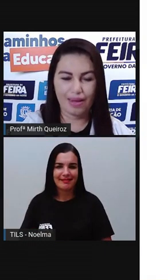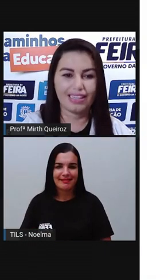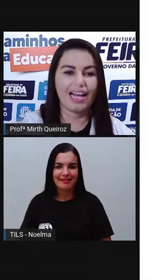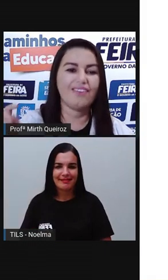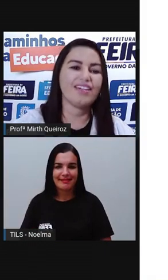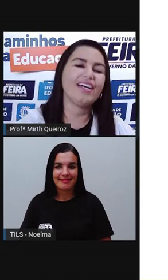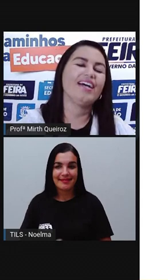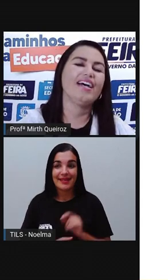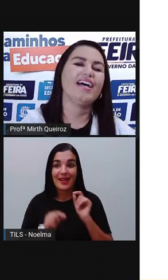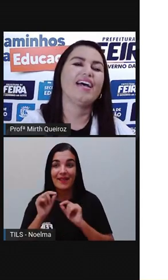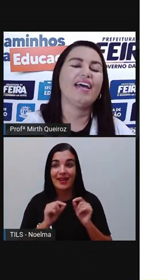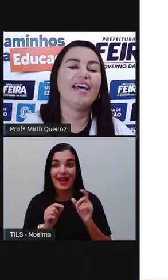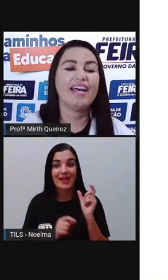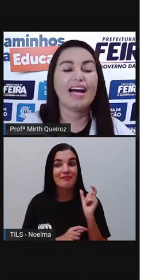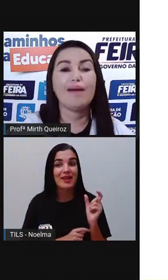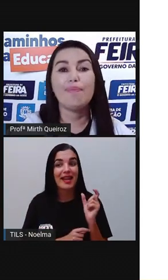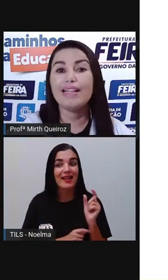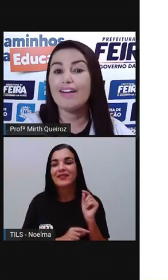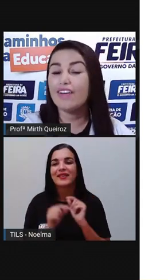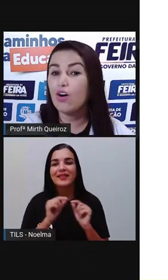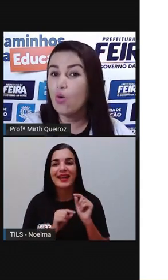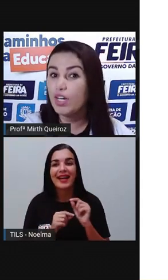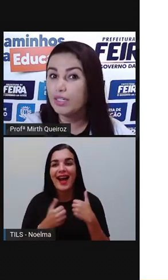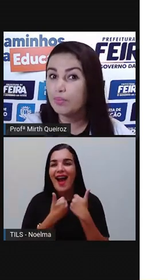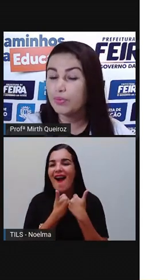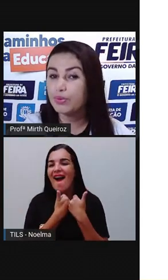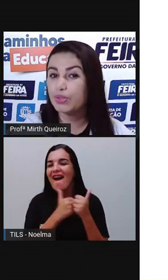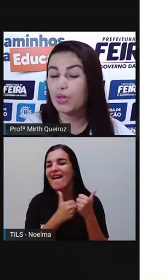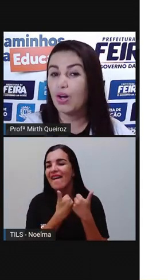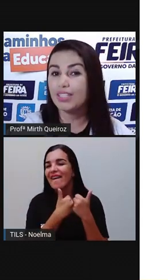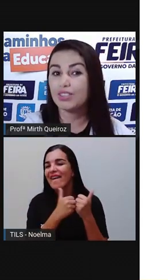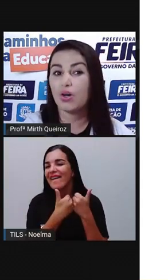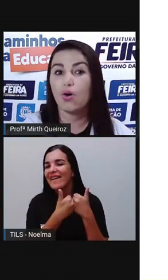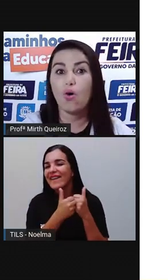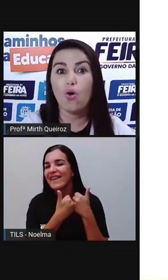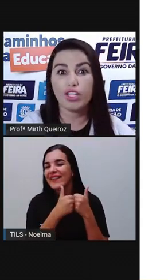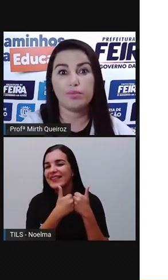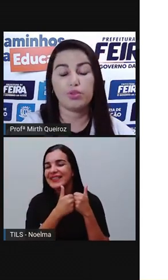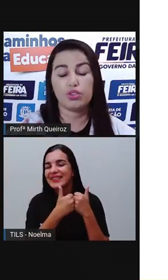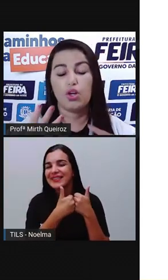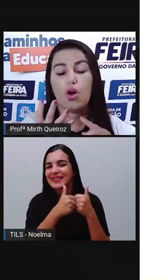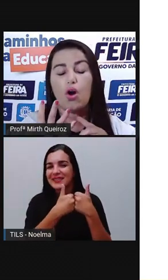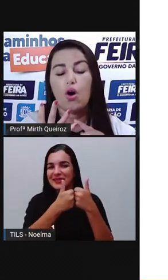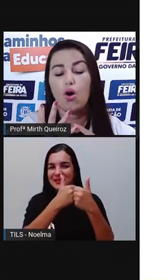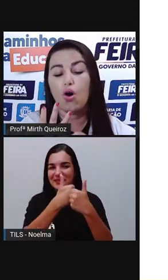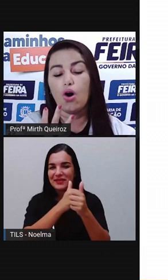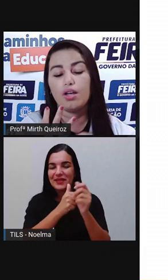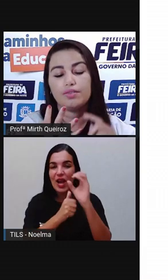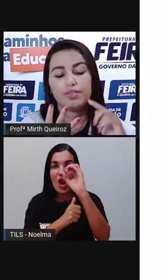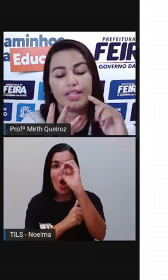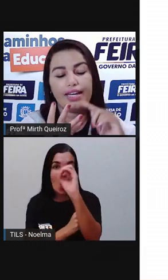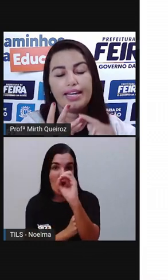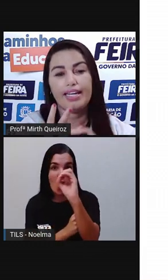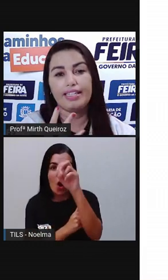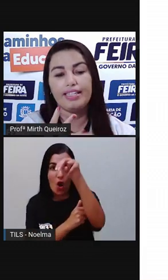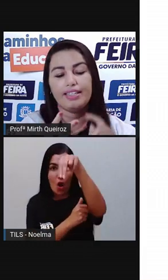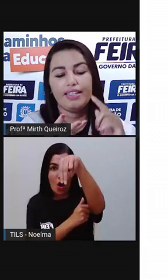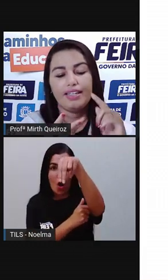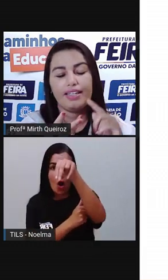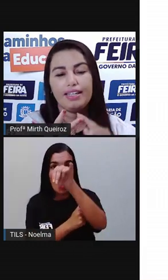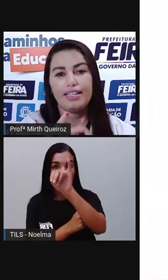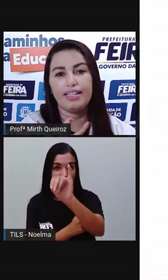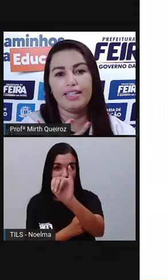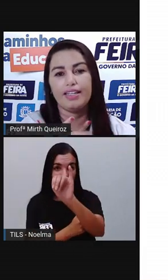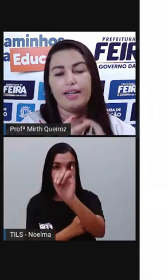A palavra é a palavra ônibus. Olha só, ônibus. O, N,